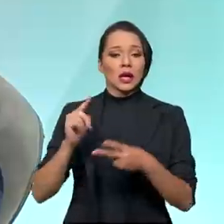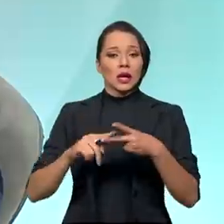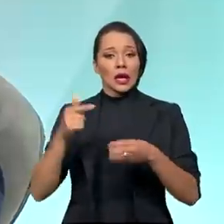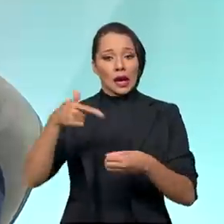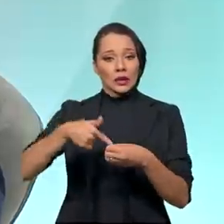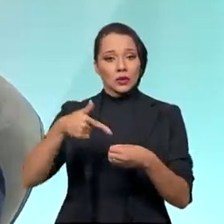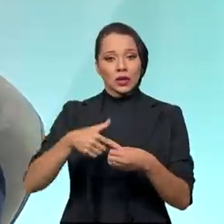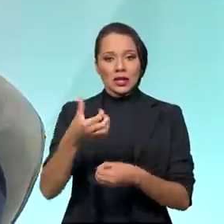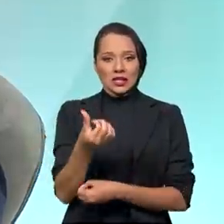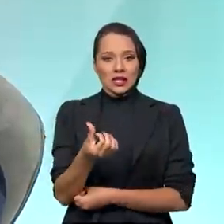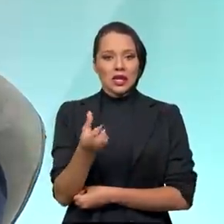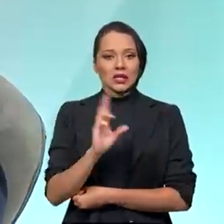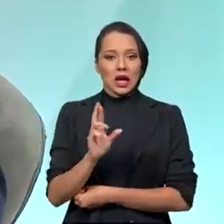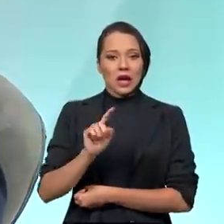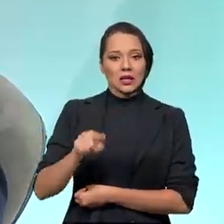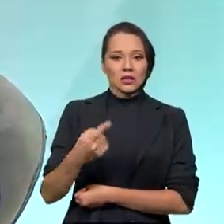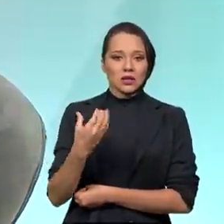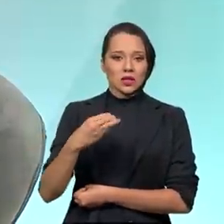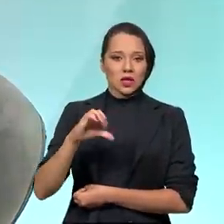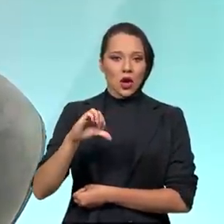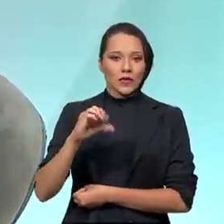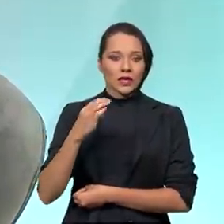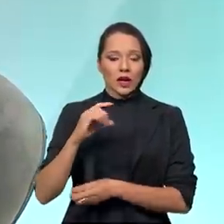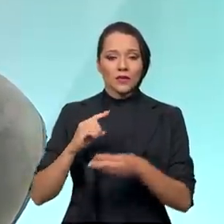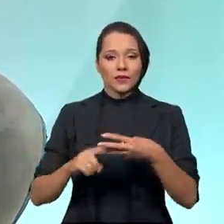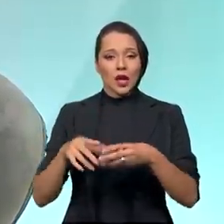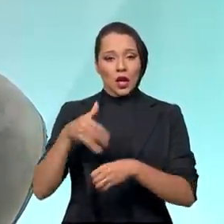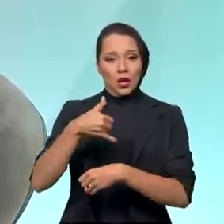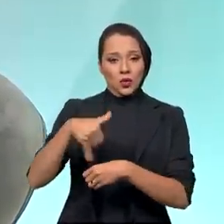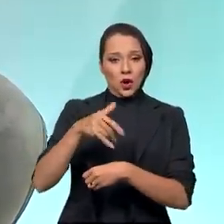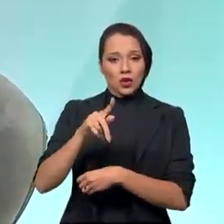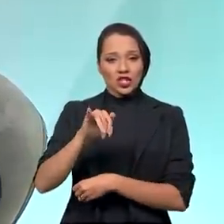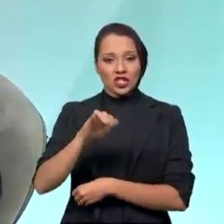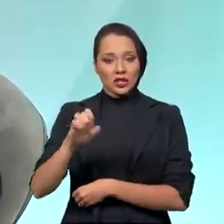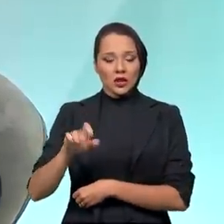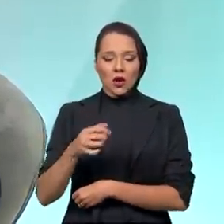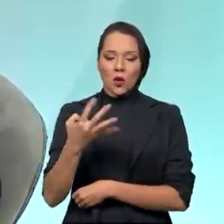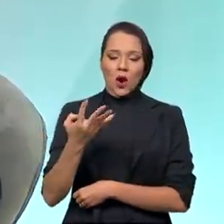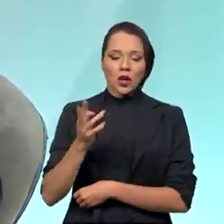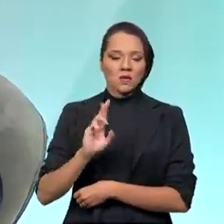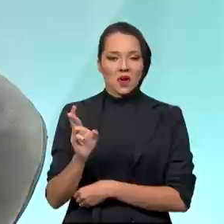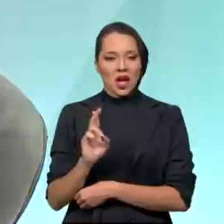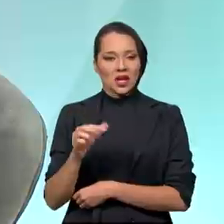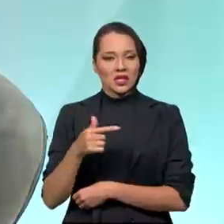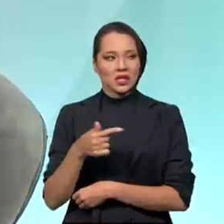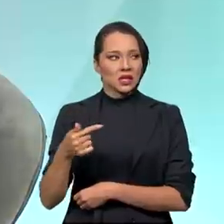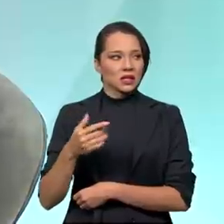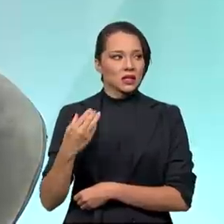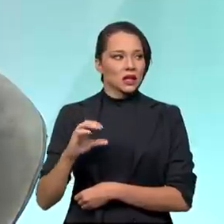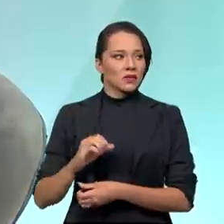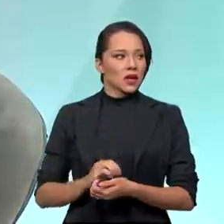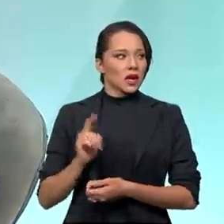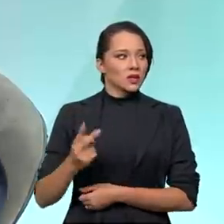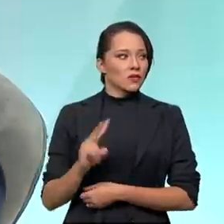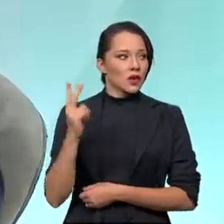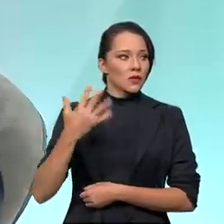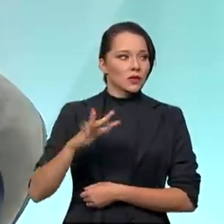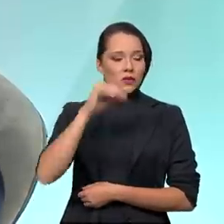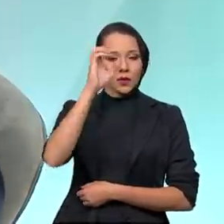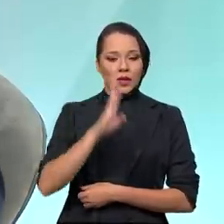gasolina R$ 6,09 e o do óleo diesel R$,77. Isso é preço médio Brasil.